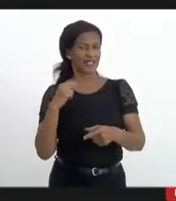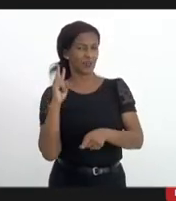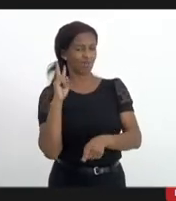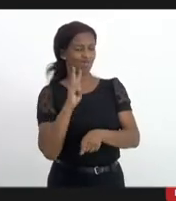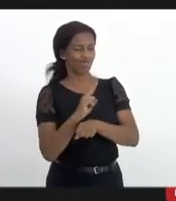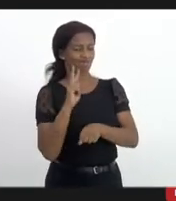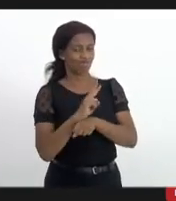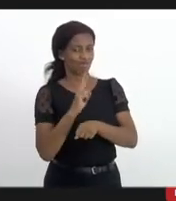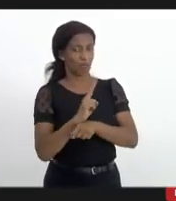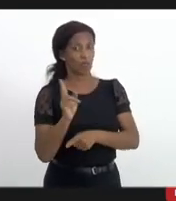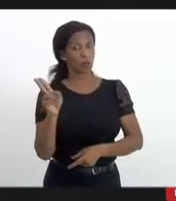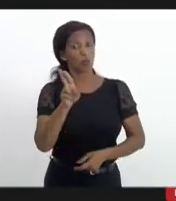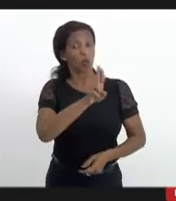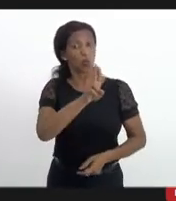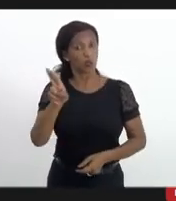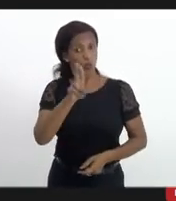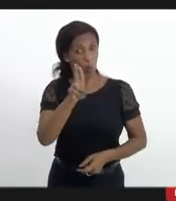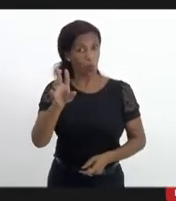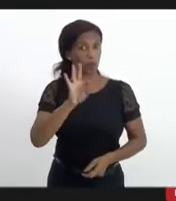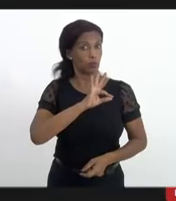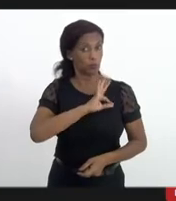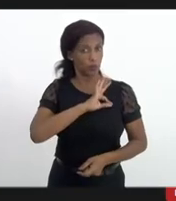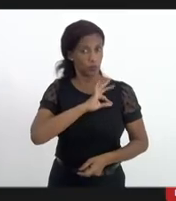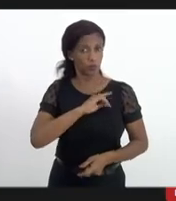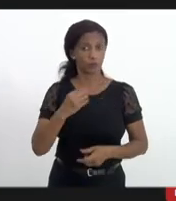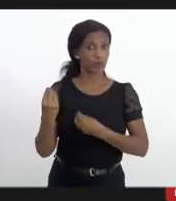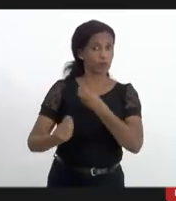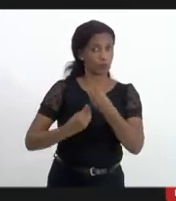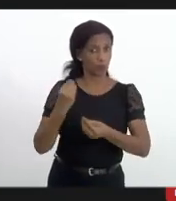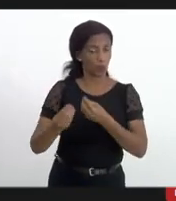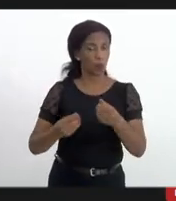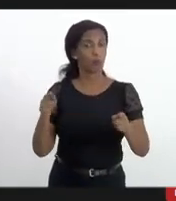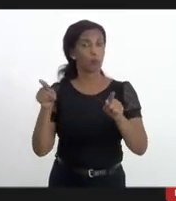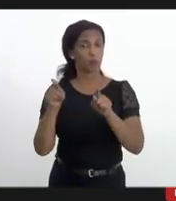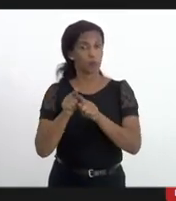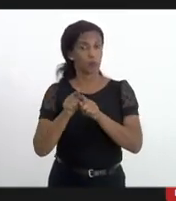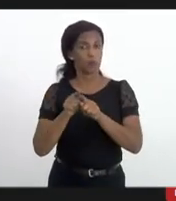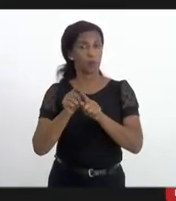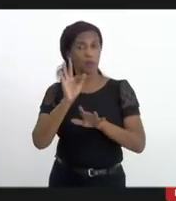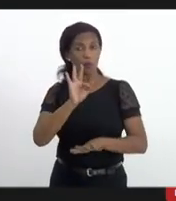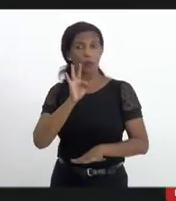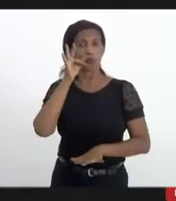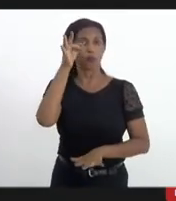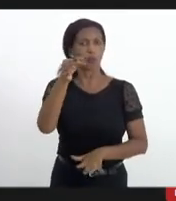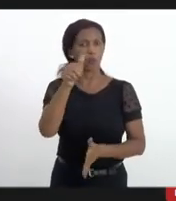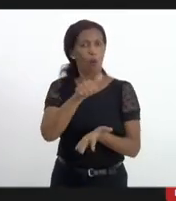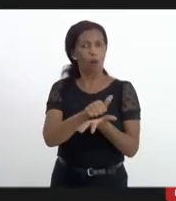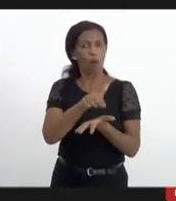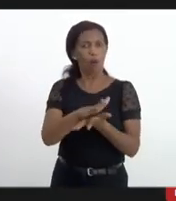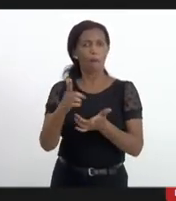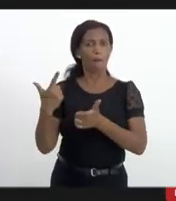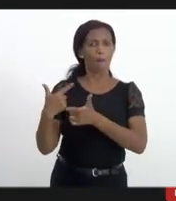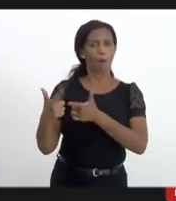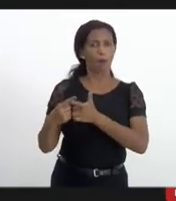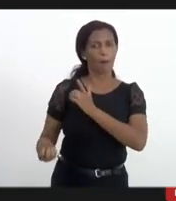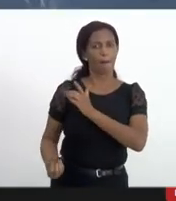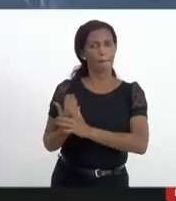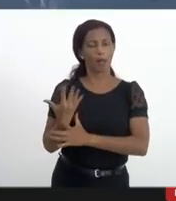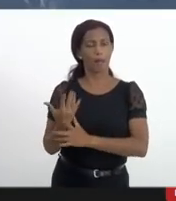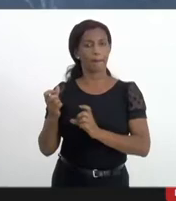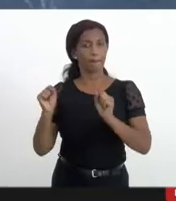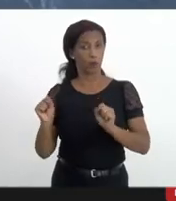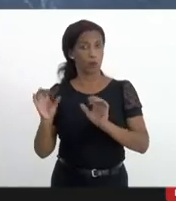não só o nome dos policiais que ali estão como eventuais diligências futuras que possam vir a surgir. Então, nesse contexto,